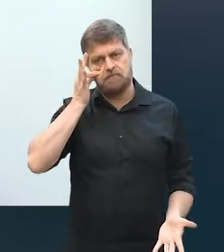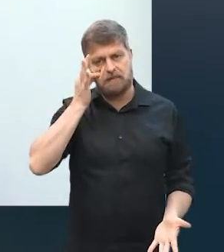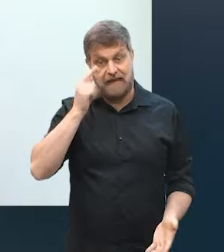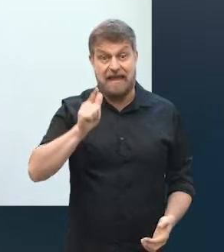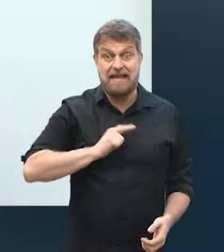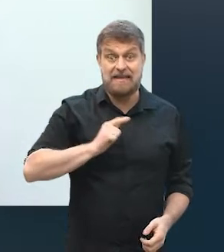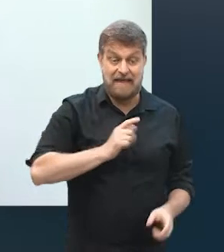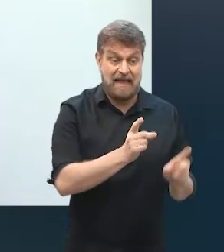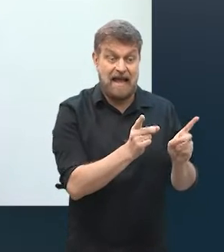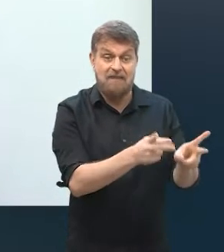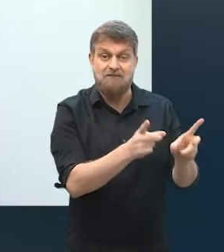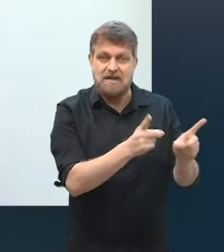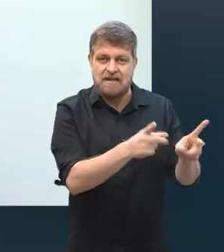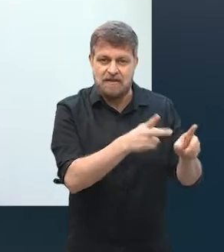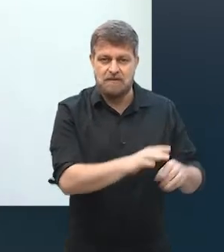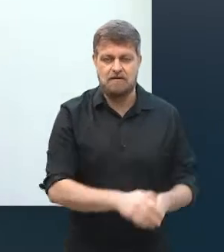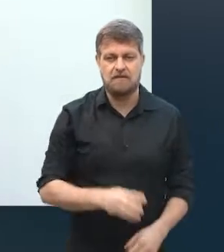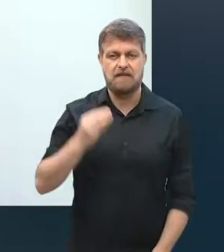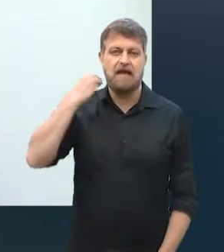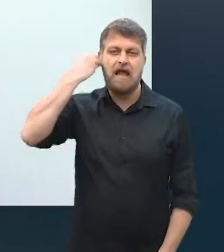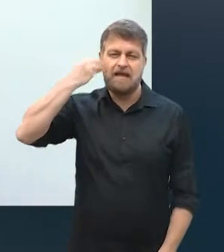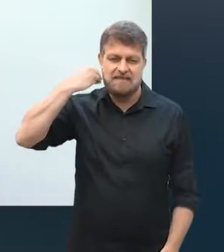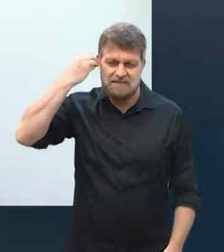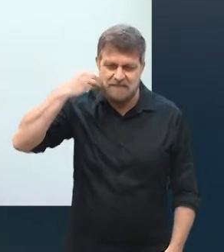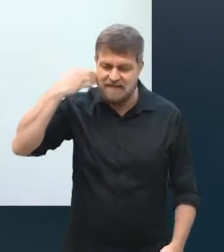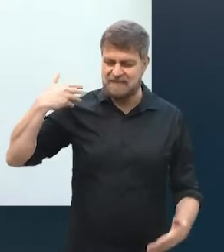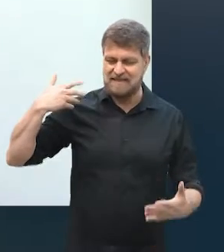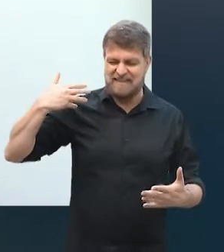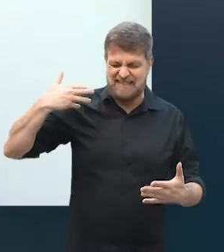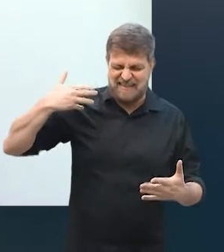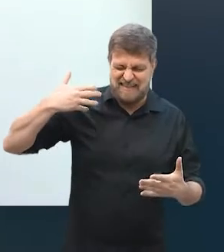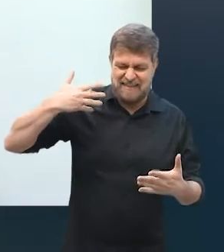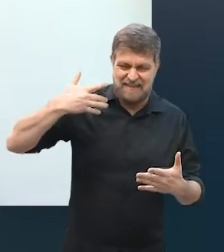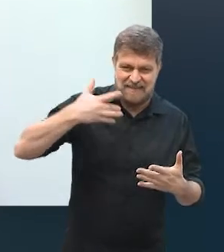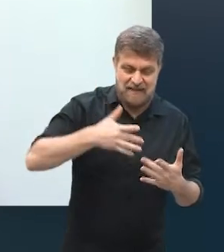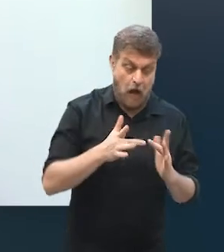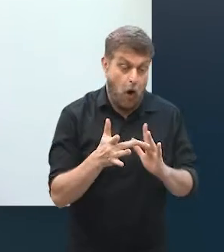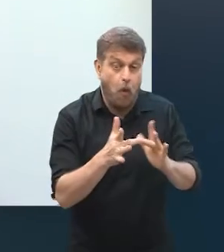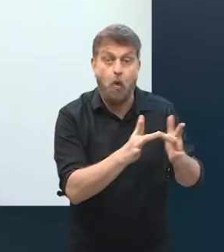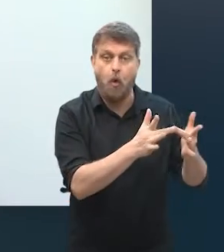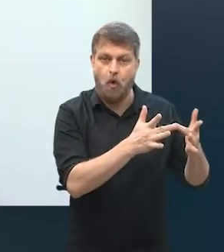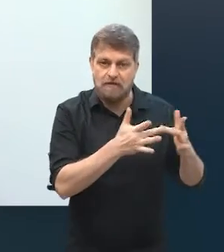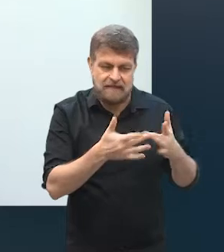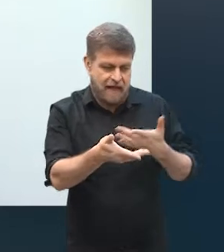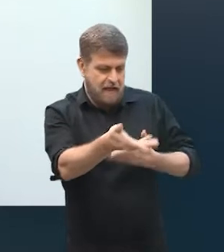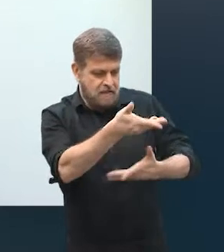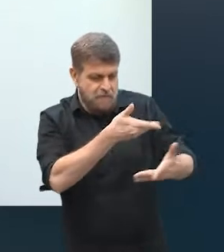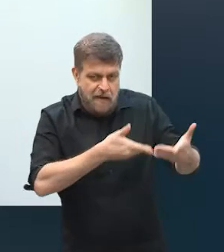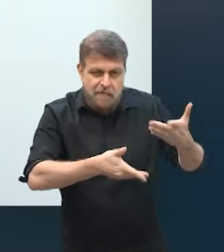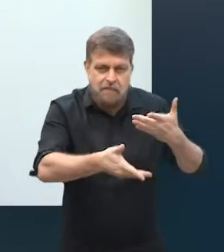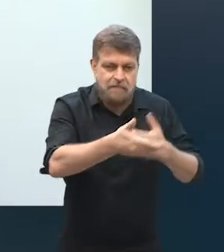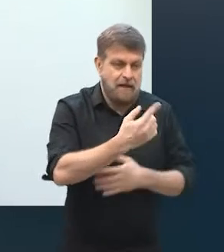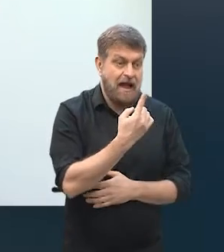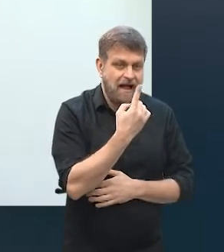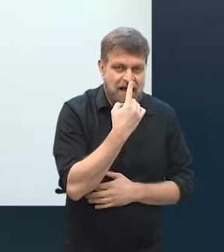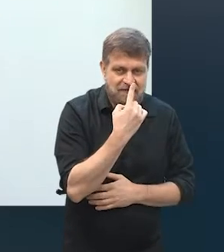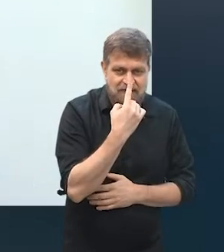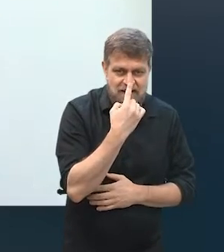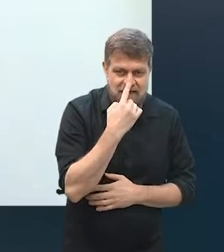vendedoras que vêm por trás, né? E aí vem as experiências, e aí vem o contato com as clientes, a aproximação que